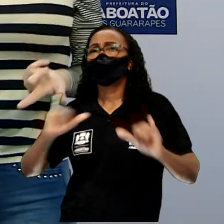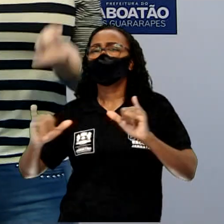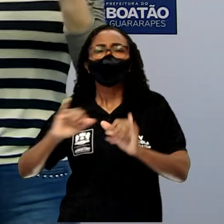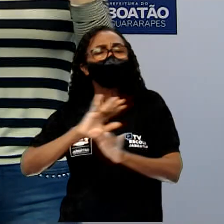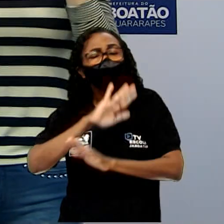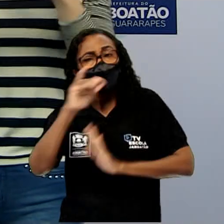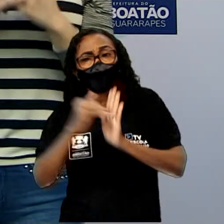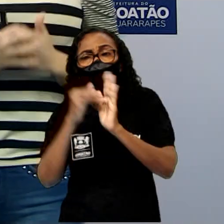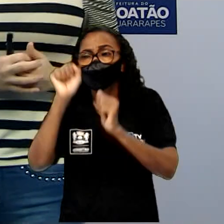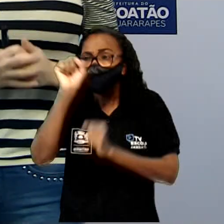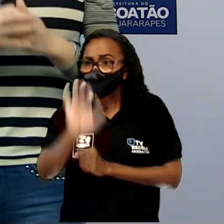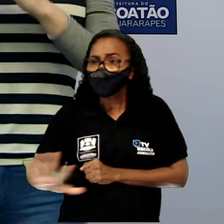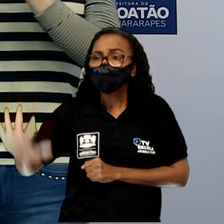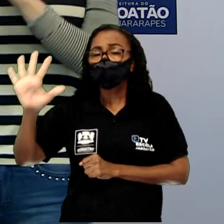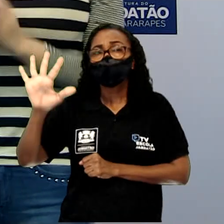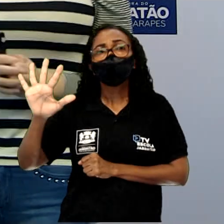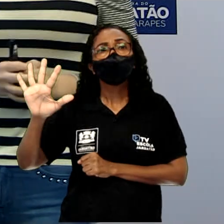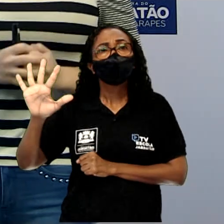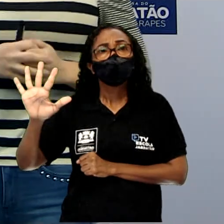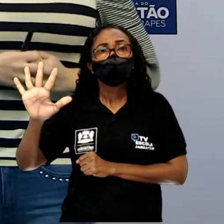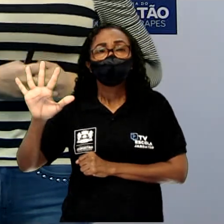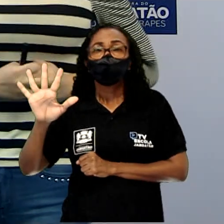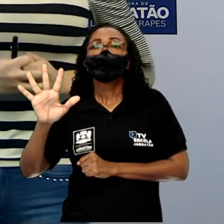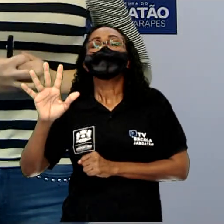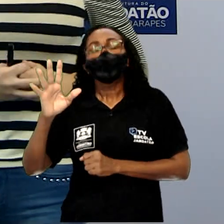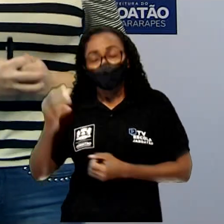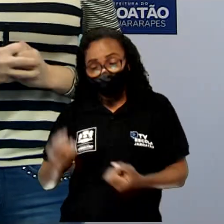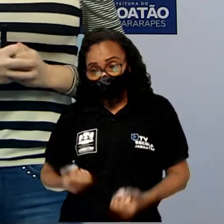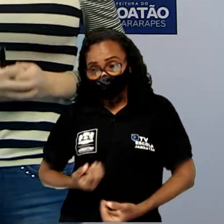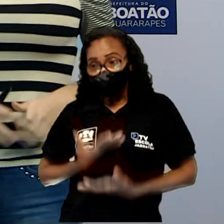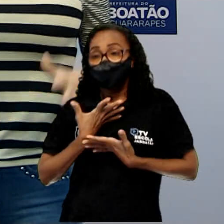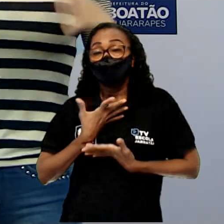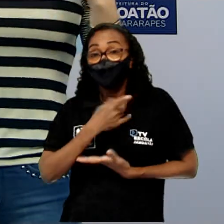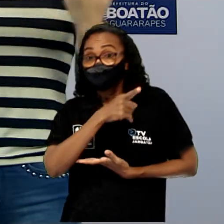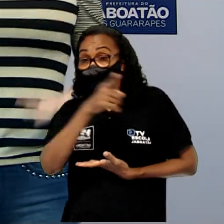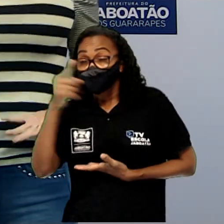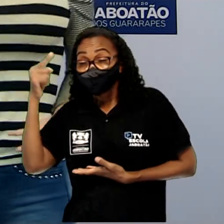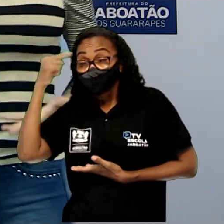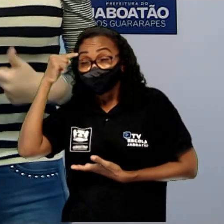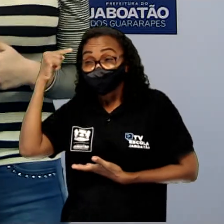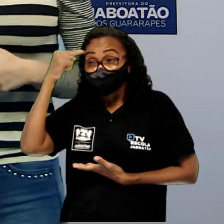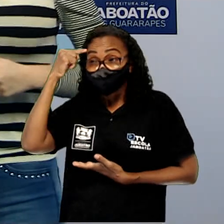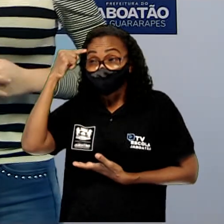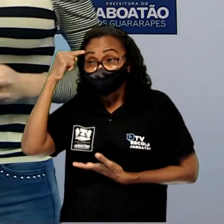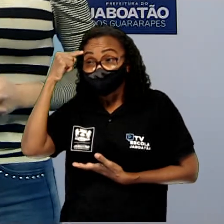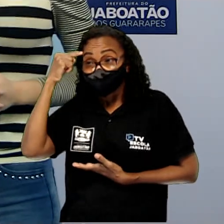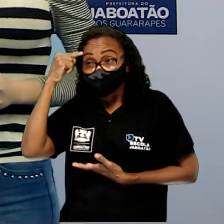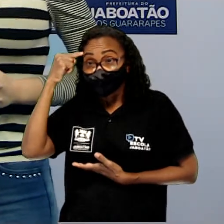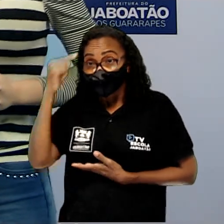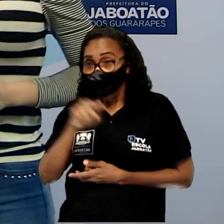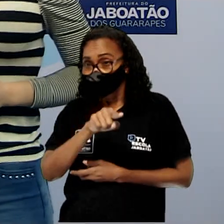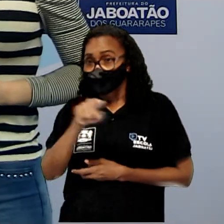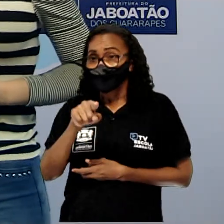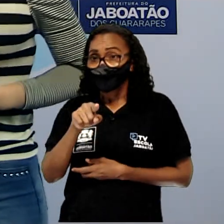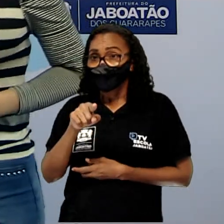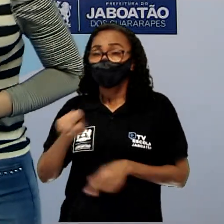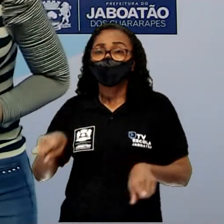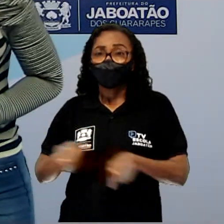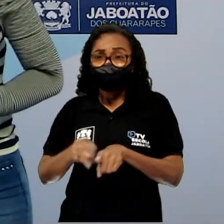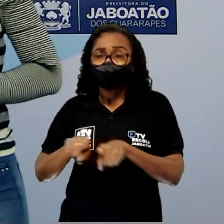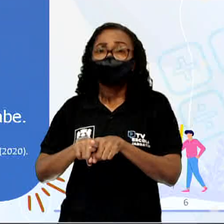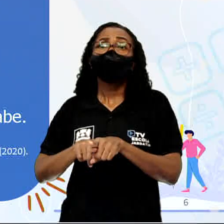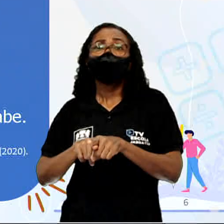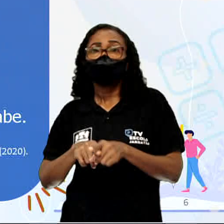imagens que o poema vai suscitar na cabecinha de vocês. Ele também é da escritora Micheline Verusky.